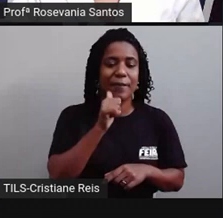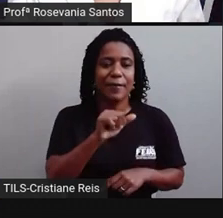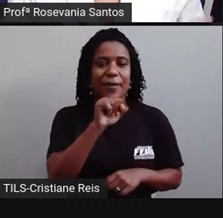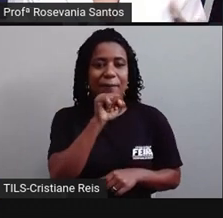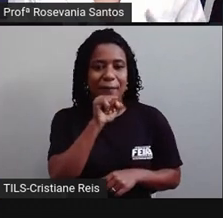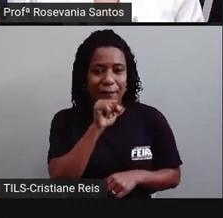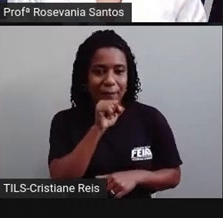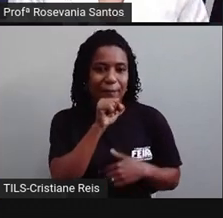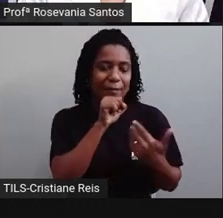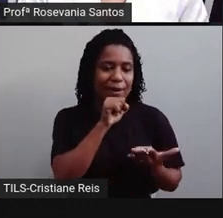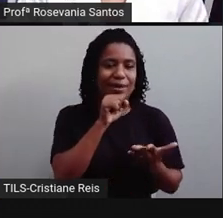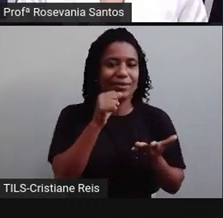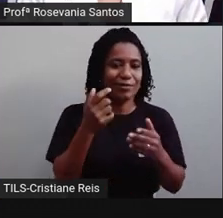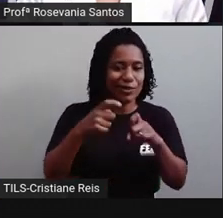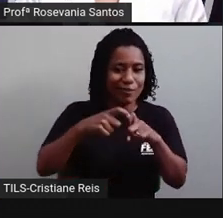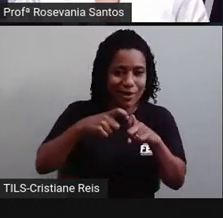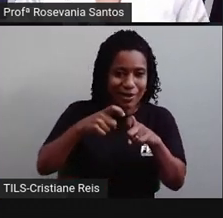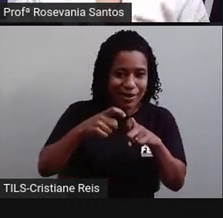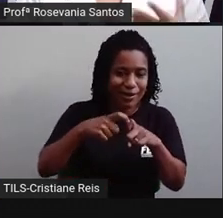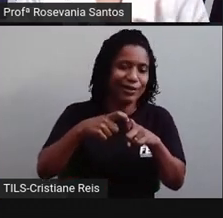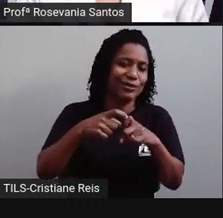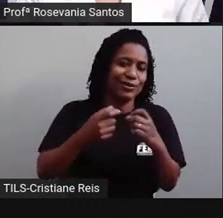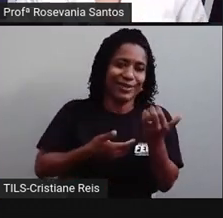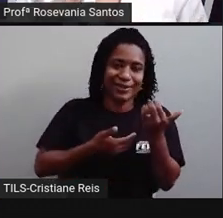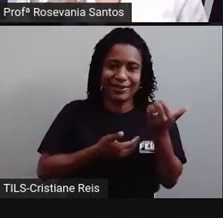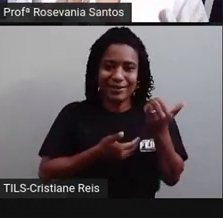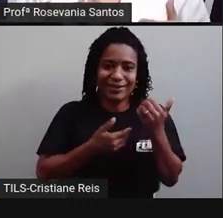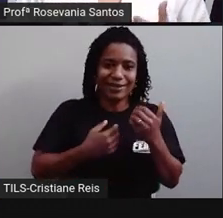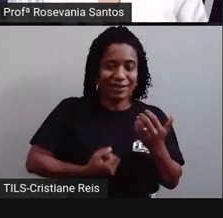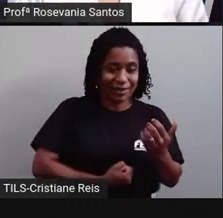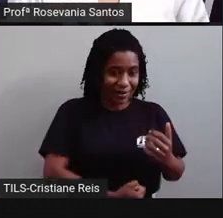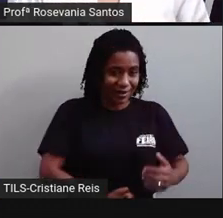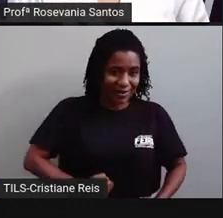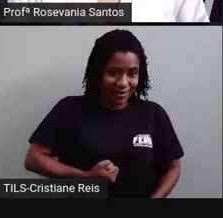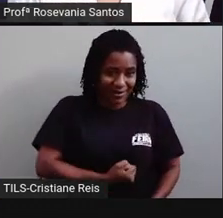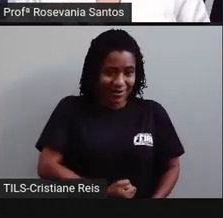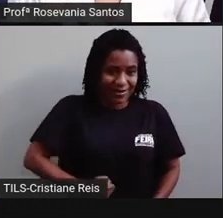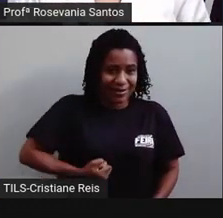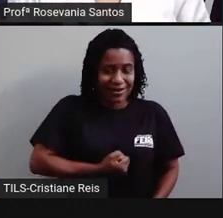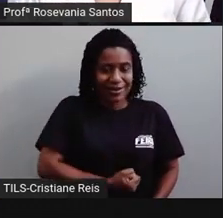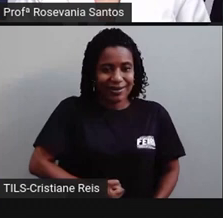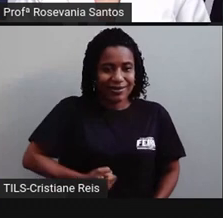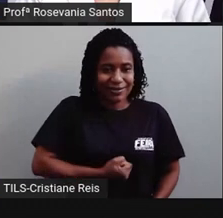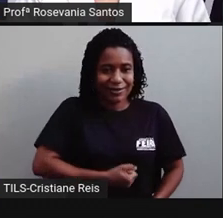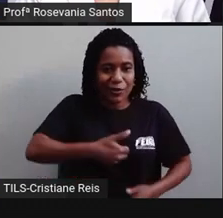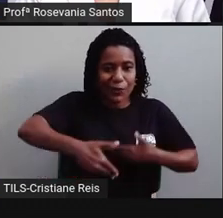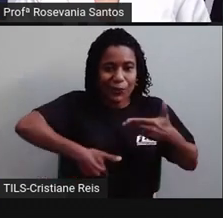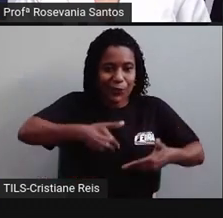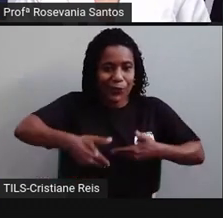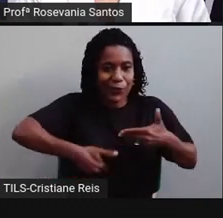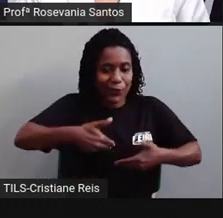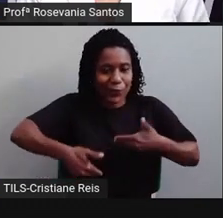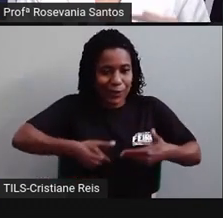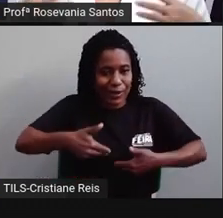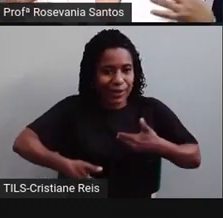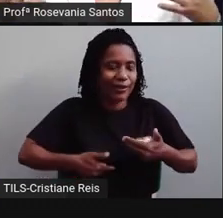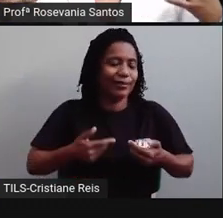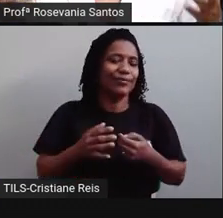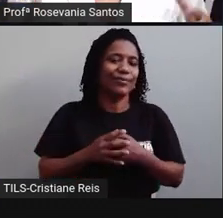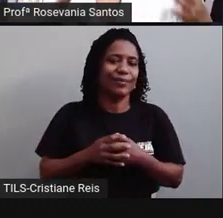aquele acompanhamento médico, né, fazendo o pré-natal, tendo acesso também a